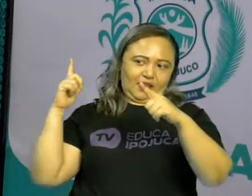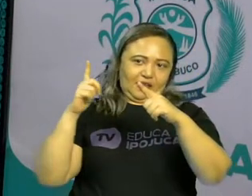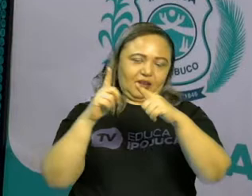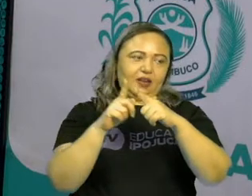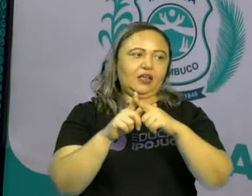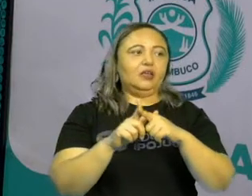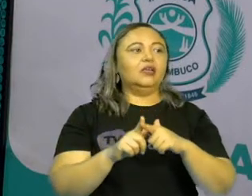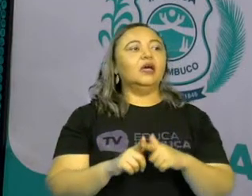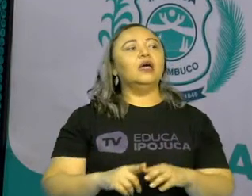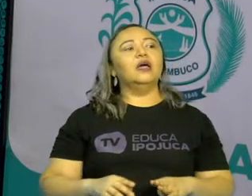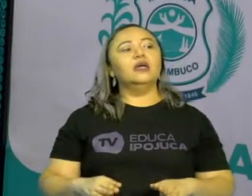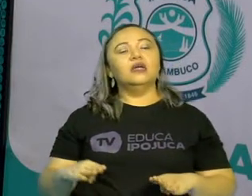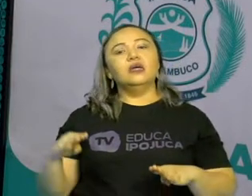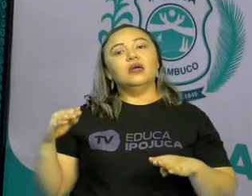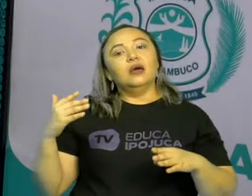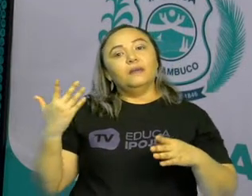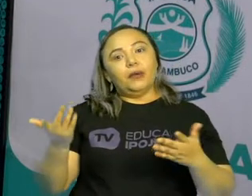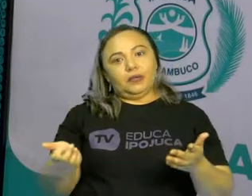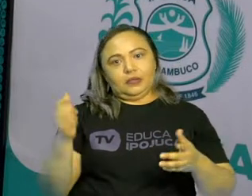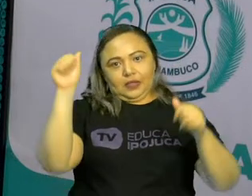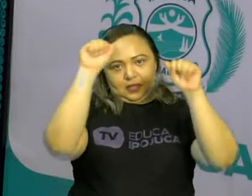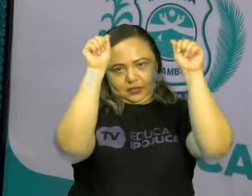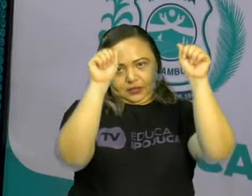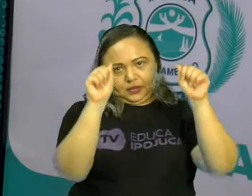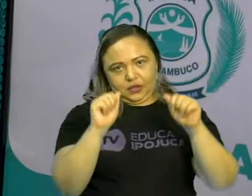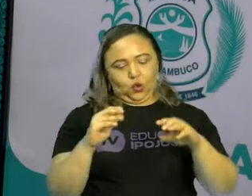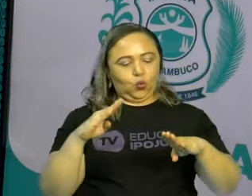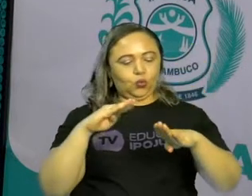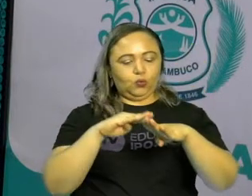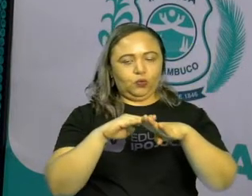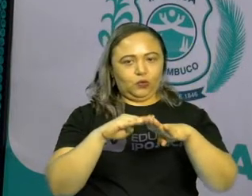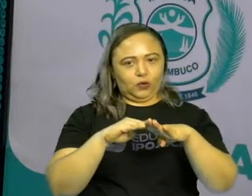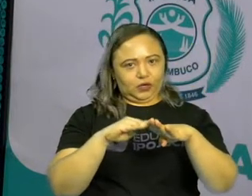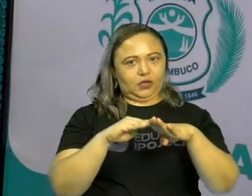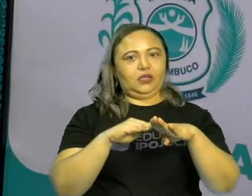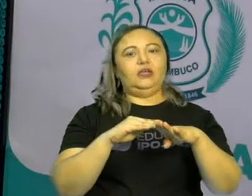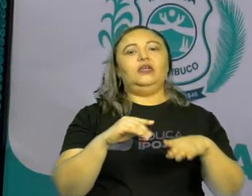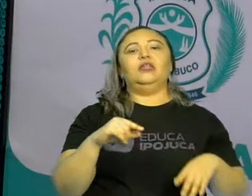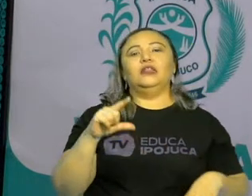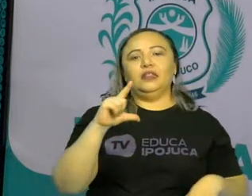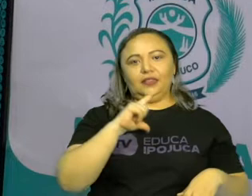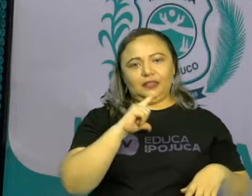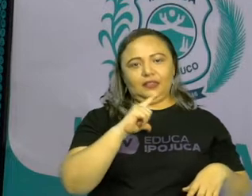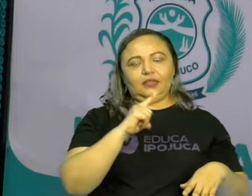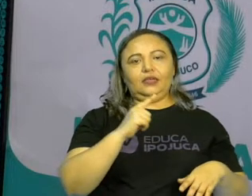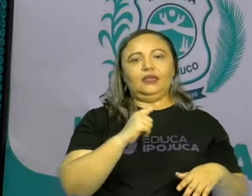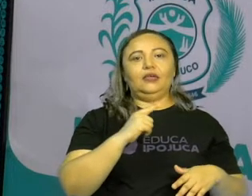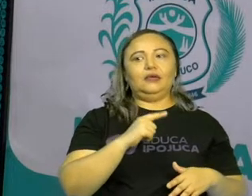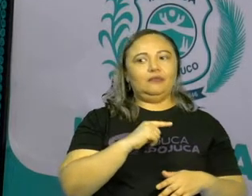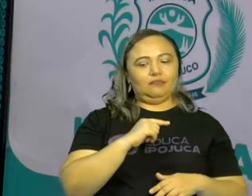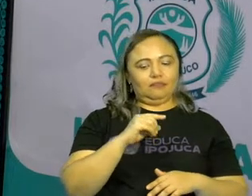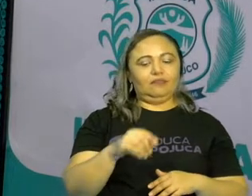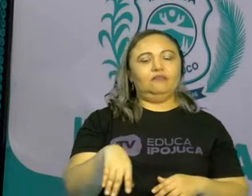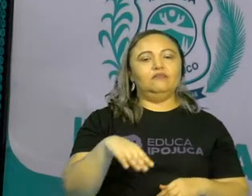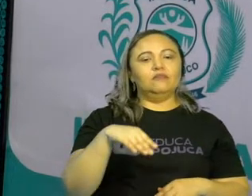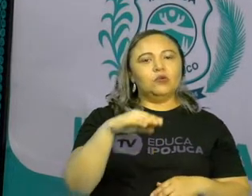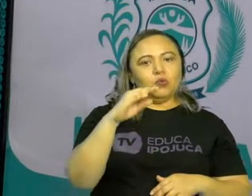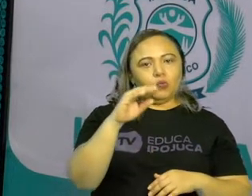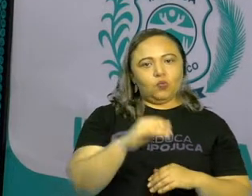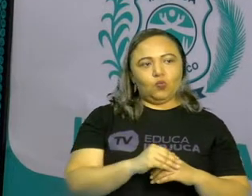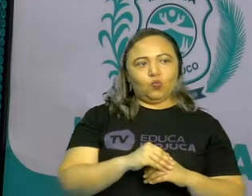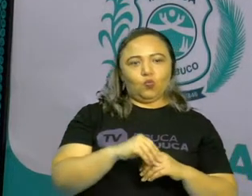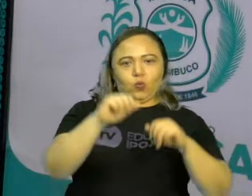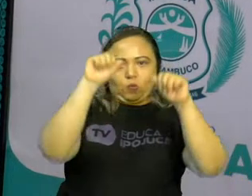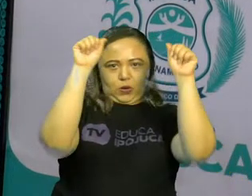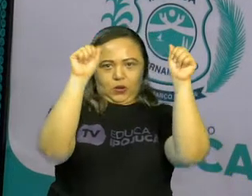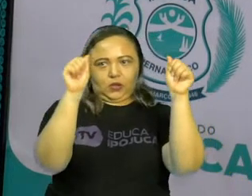contemporânea, existe uma técnica mais elaborada para poder colocar em prática essa